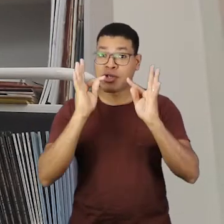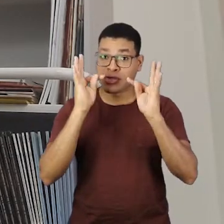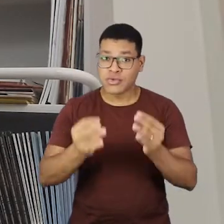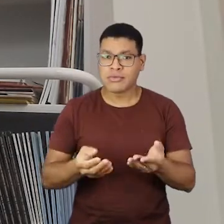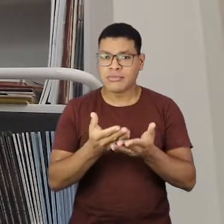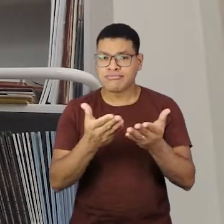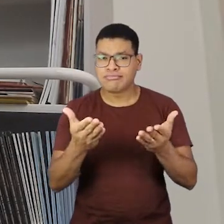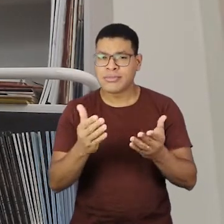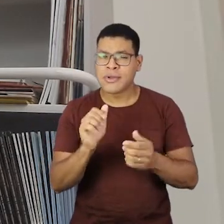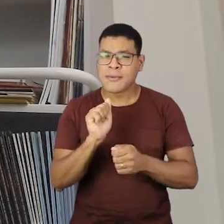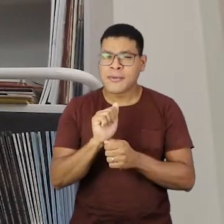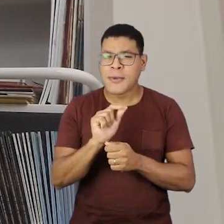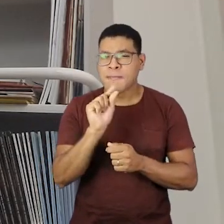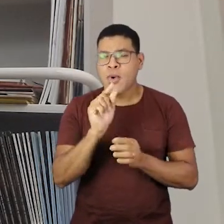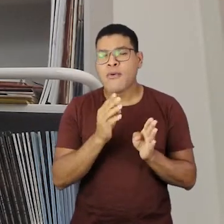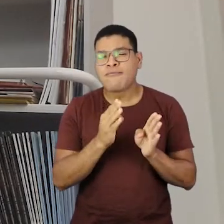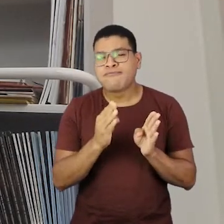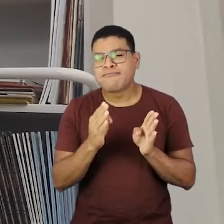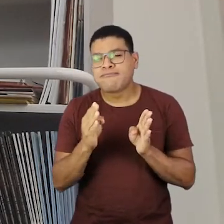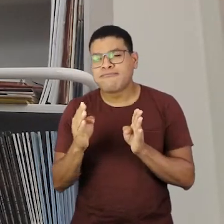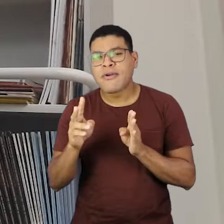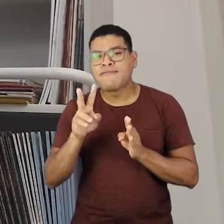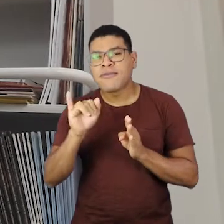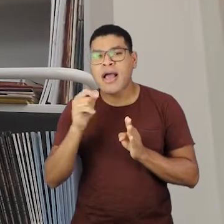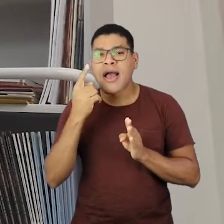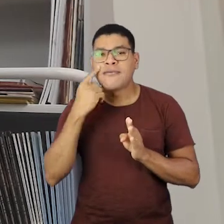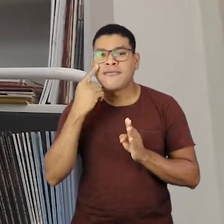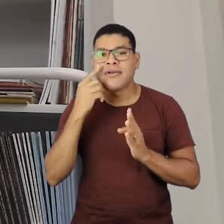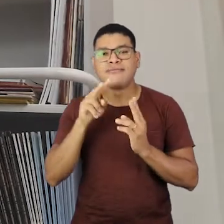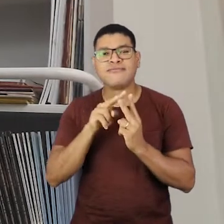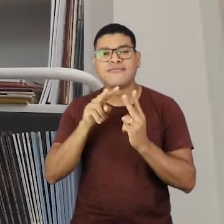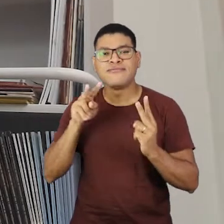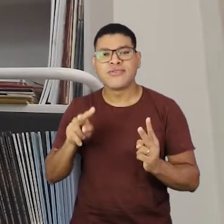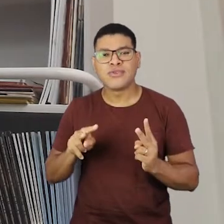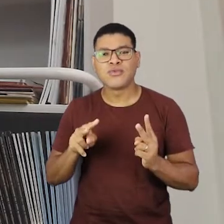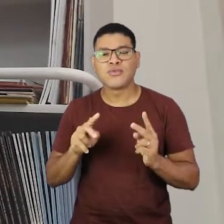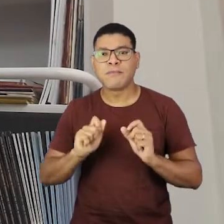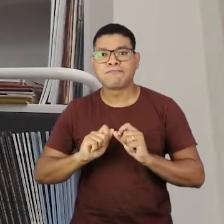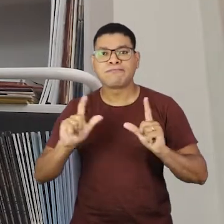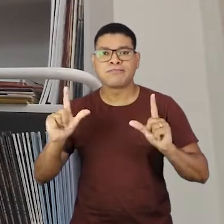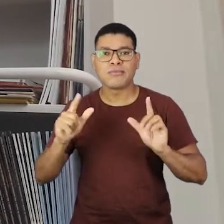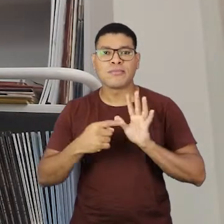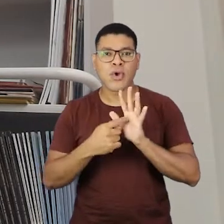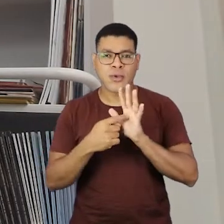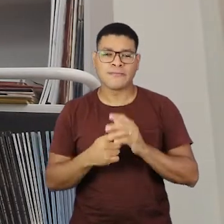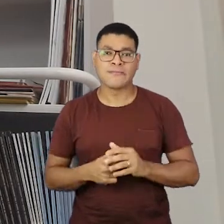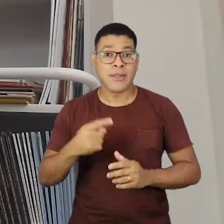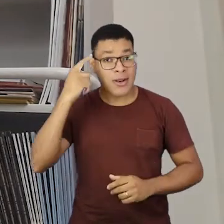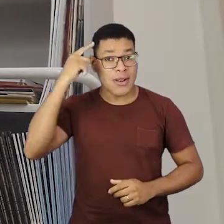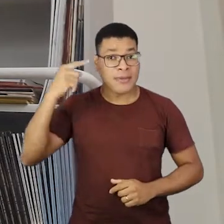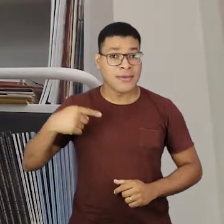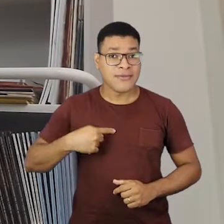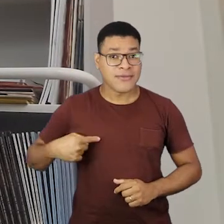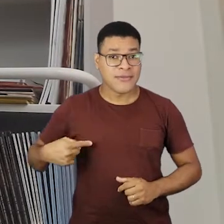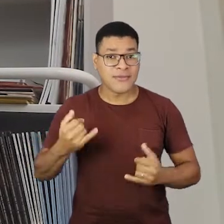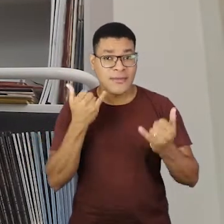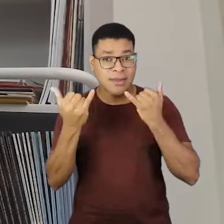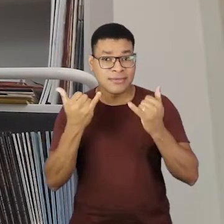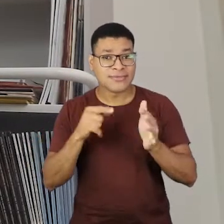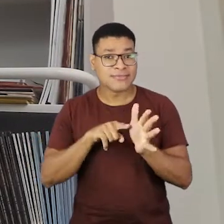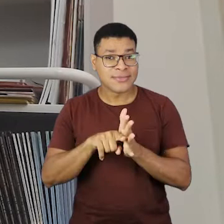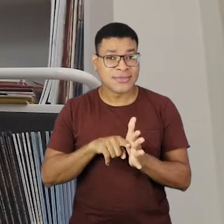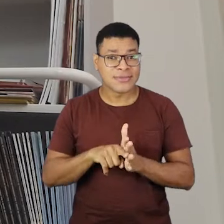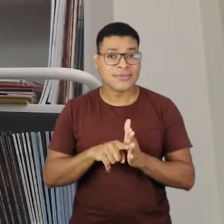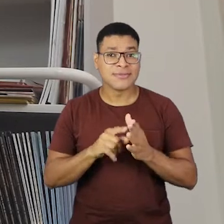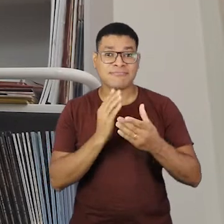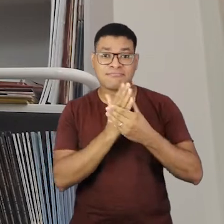todos para um breve passeio virtual. E lembre-se, informação, pesquisa,